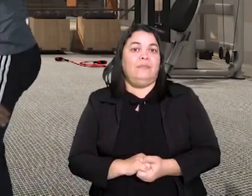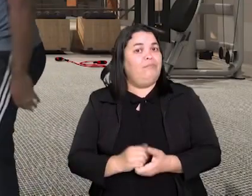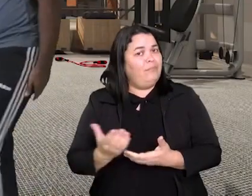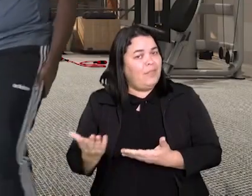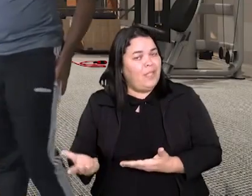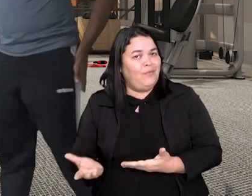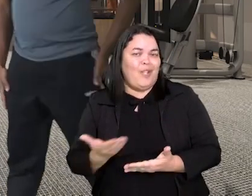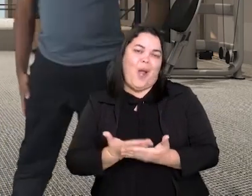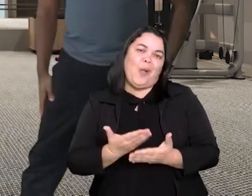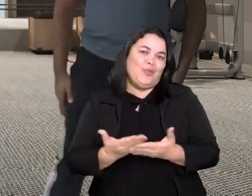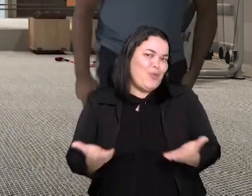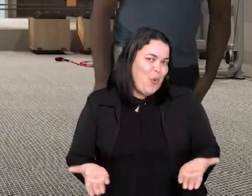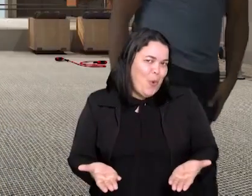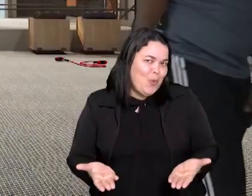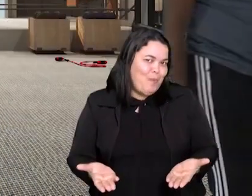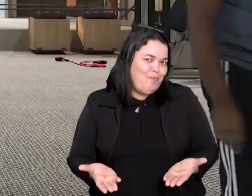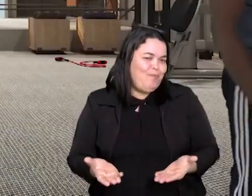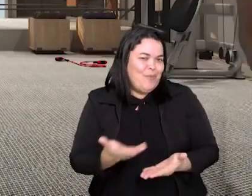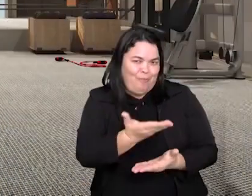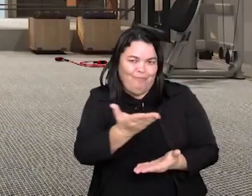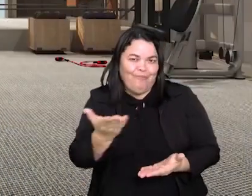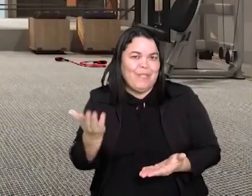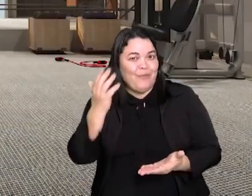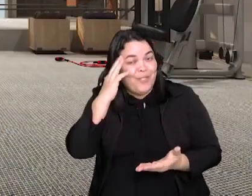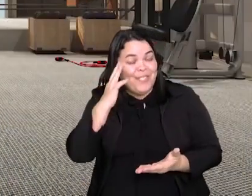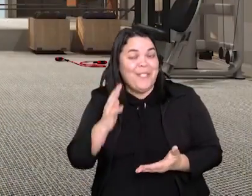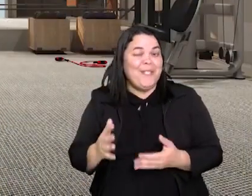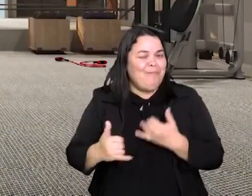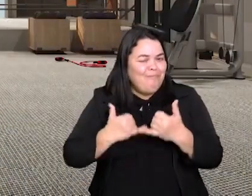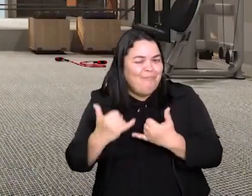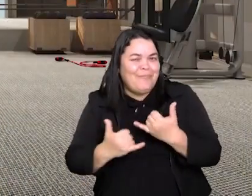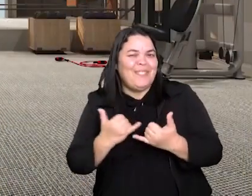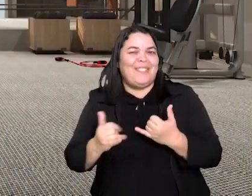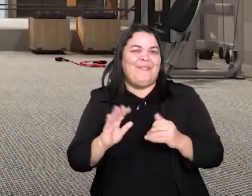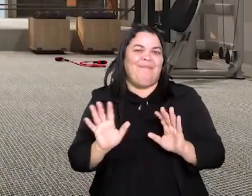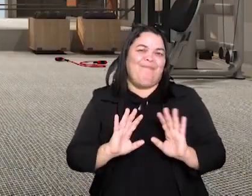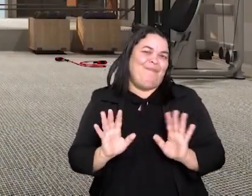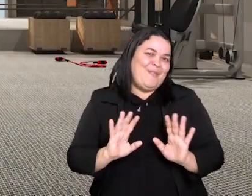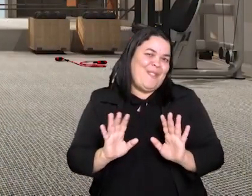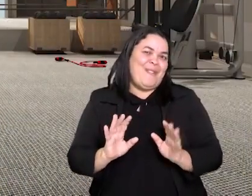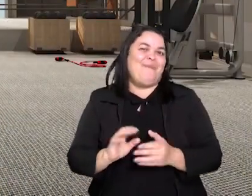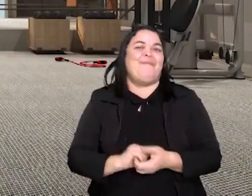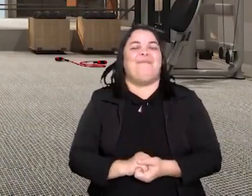essa foi a nossa aula de hoje espero que vocês se divirtam fazendo e até a próxima aula lá vamos lá Obrigado.